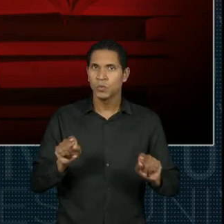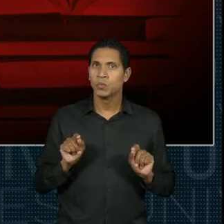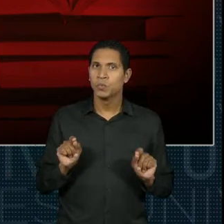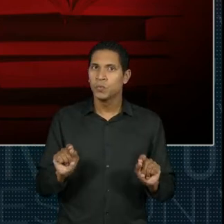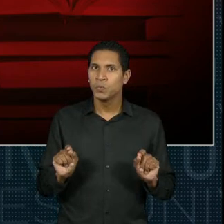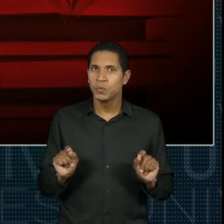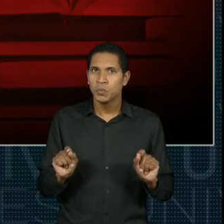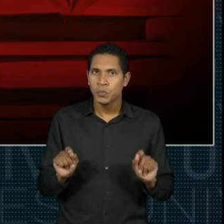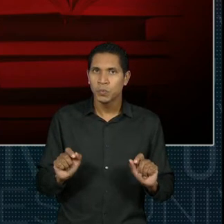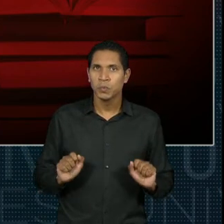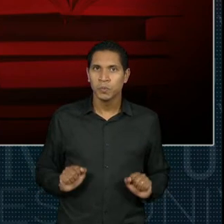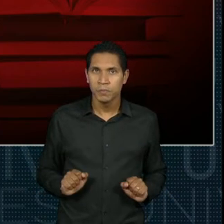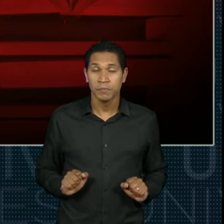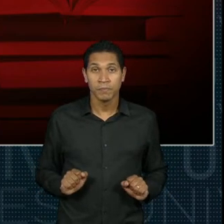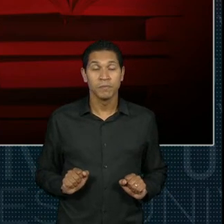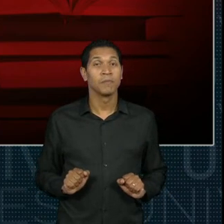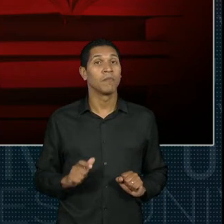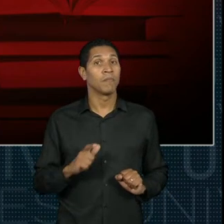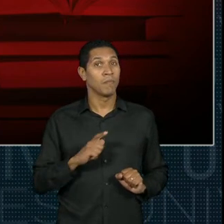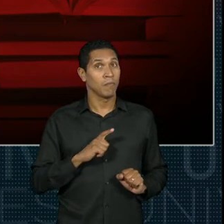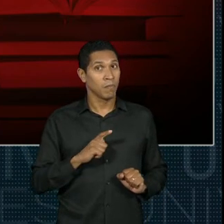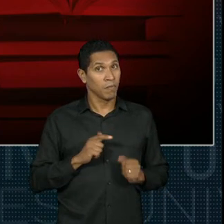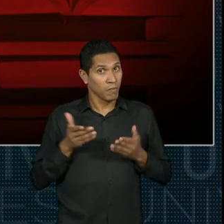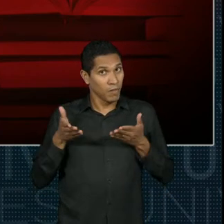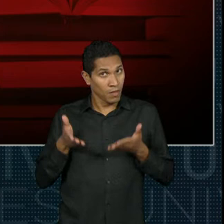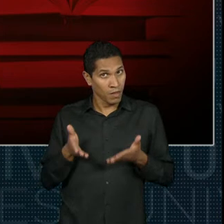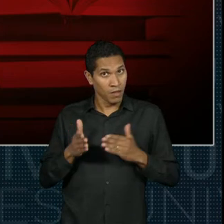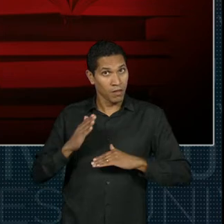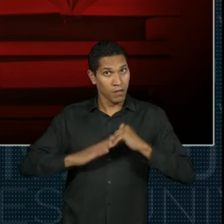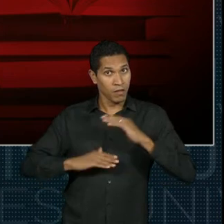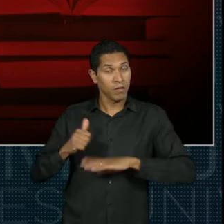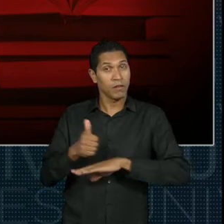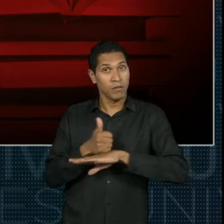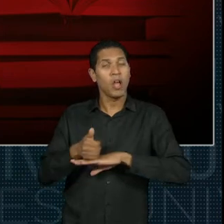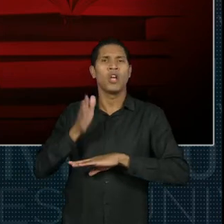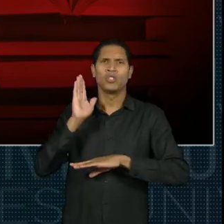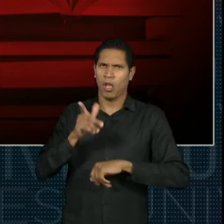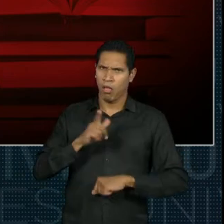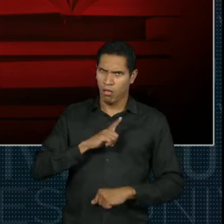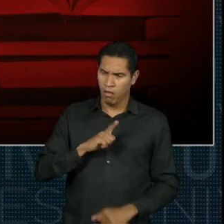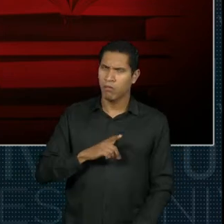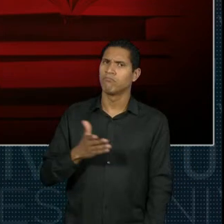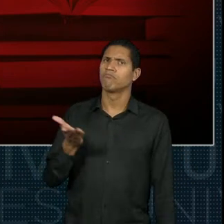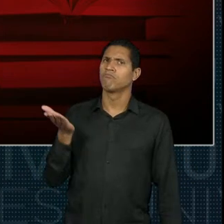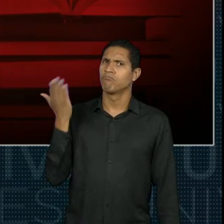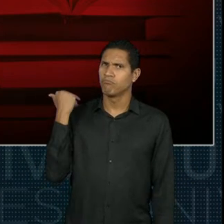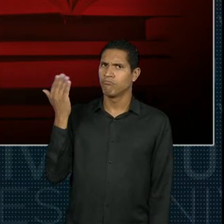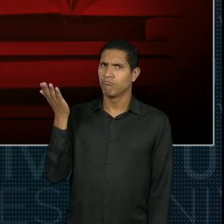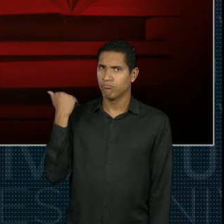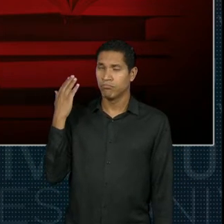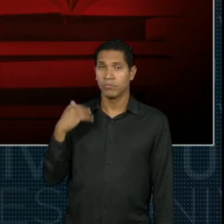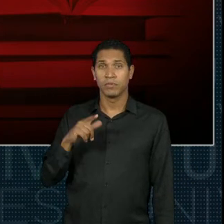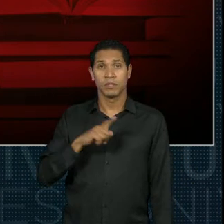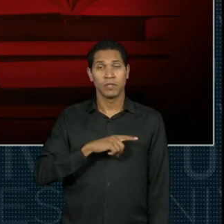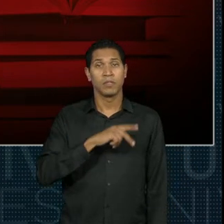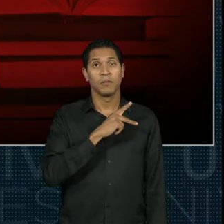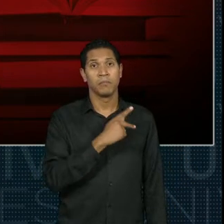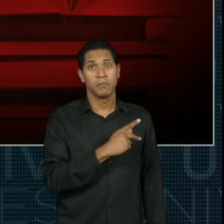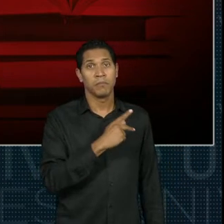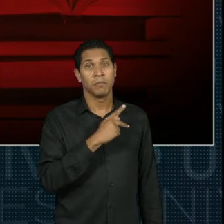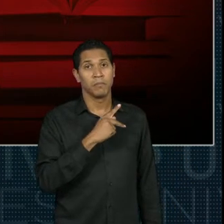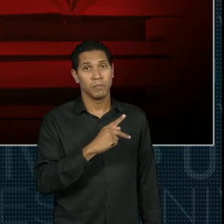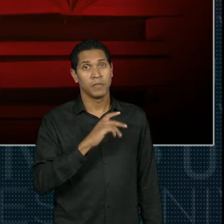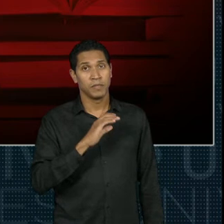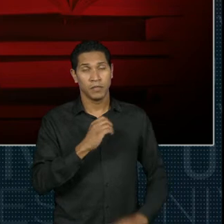a menção às atividades práticas profissionais já existia desde o PPC de 2020,